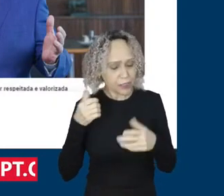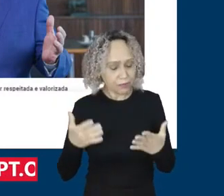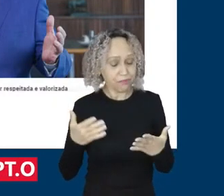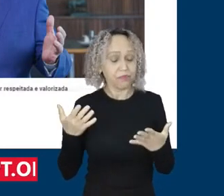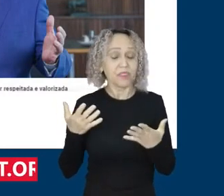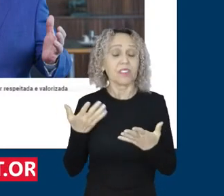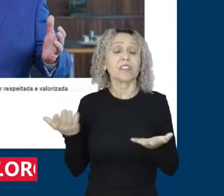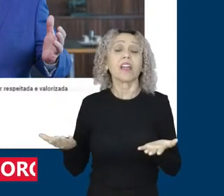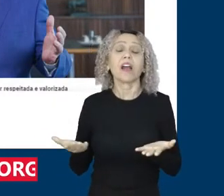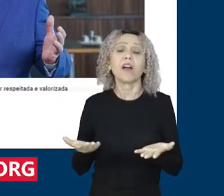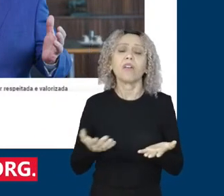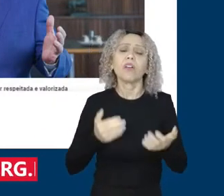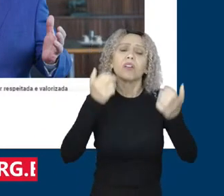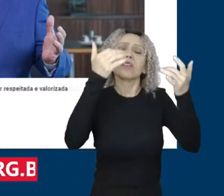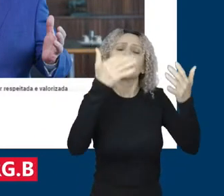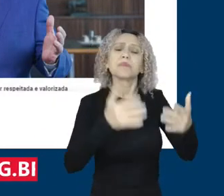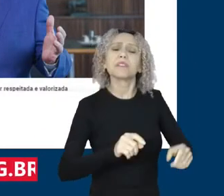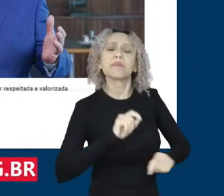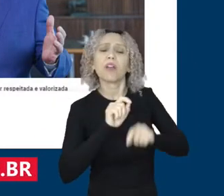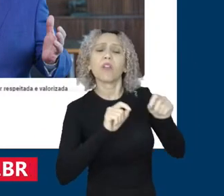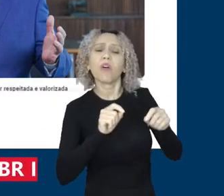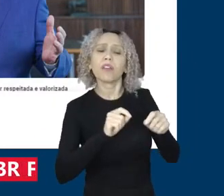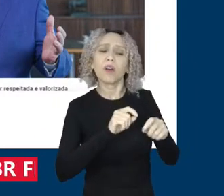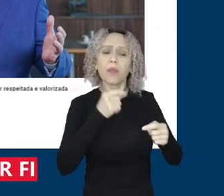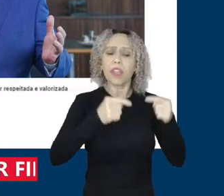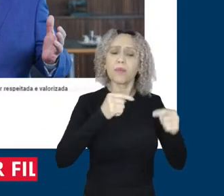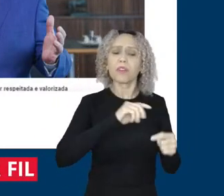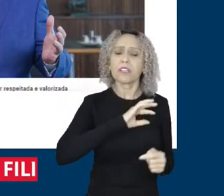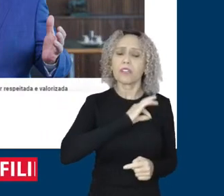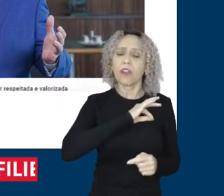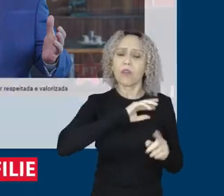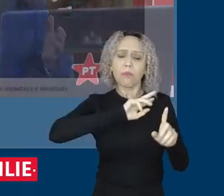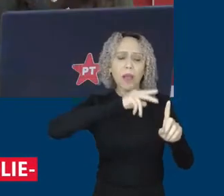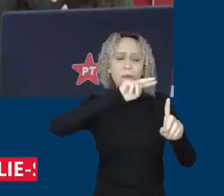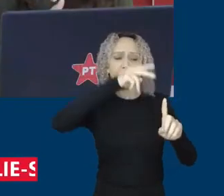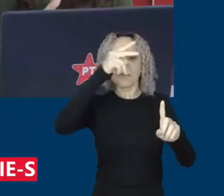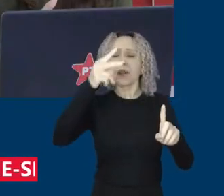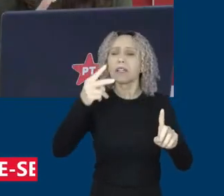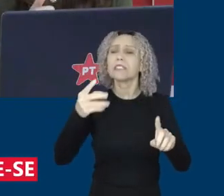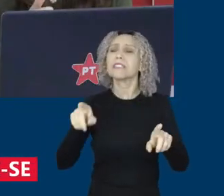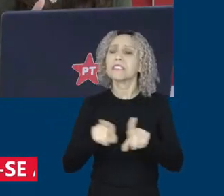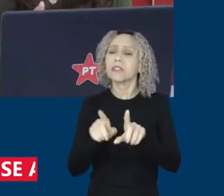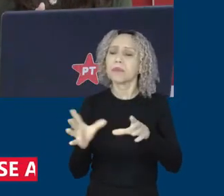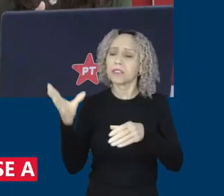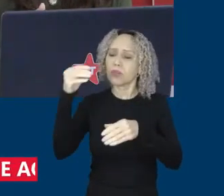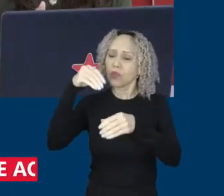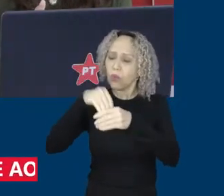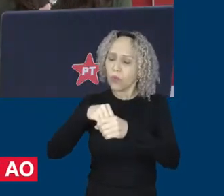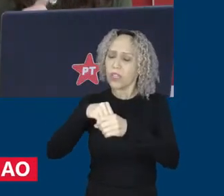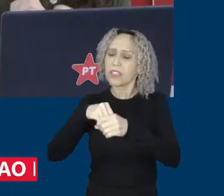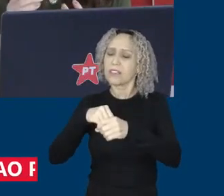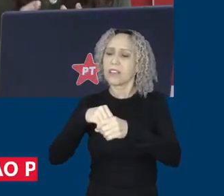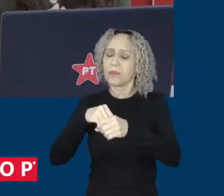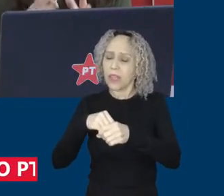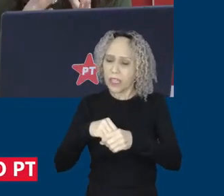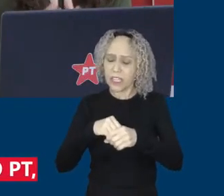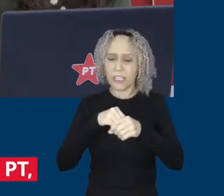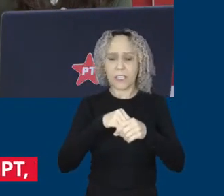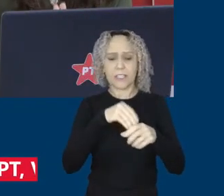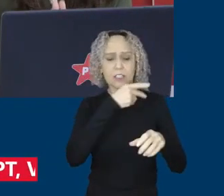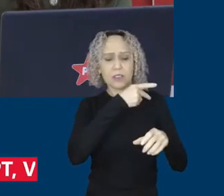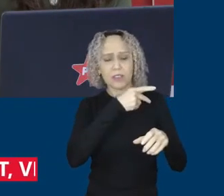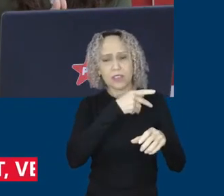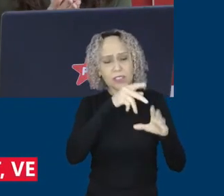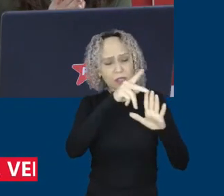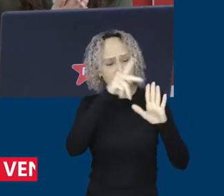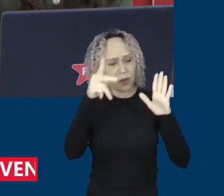dessa política de valorização do salário mínimo incluindo esse projeto de lei que será encaminhado ao Congresso, que o presidente Lula falou que vai